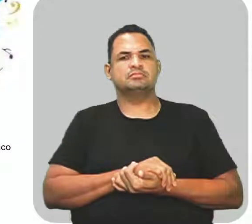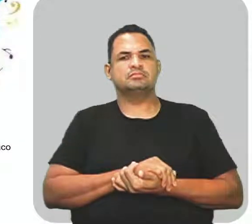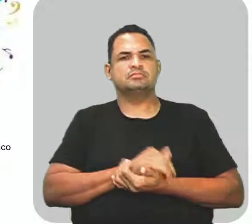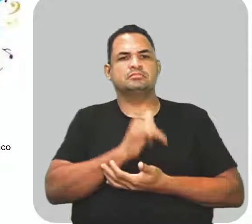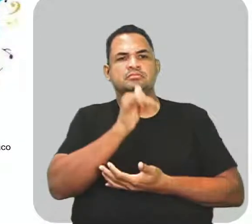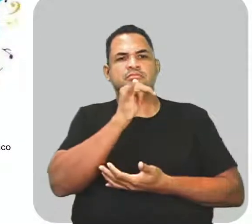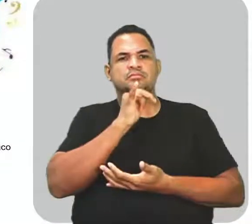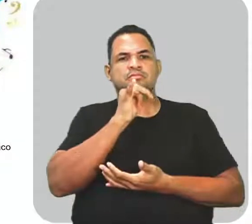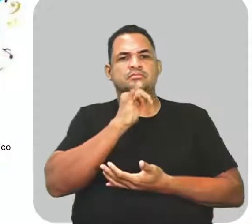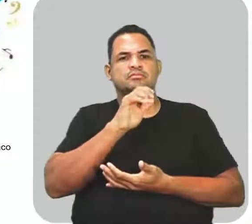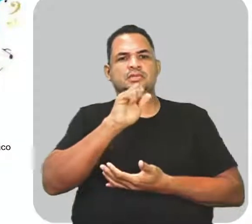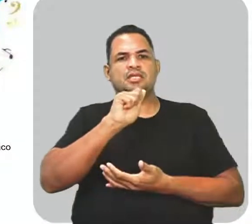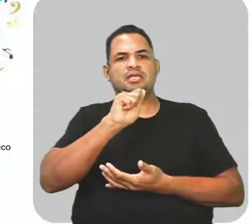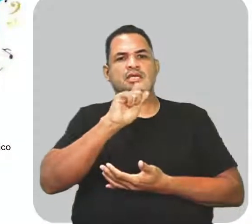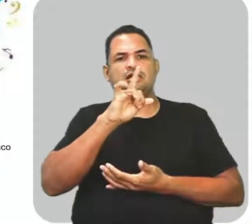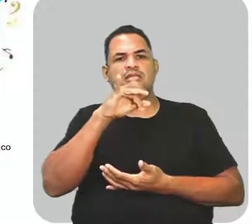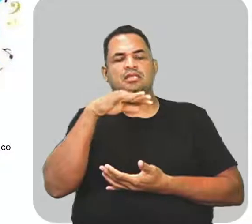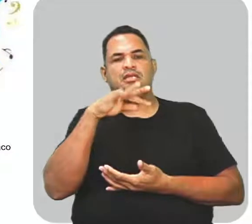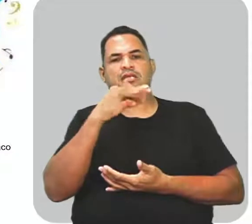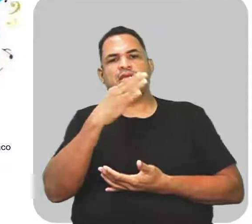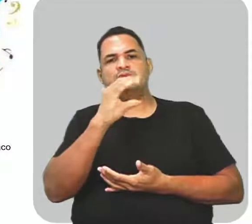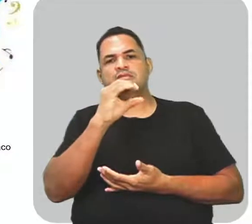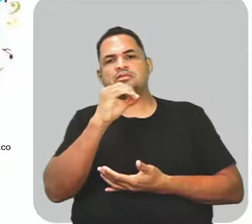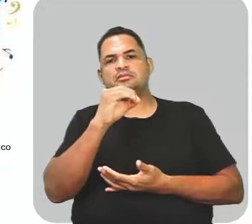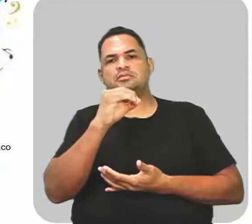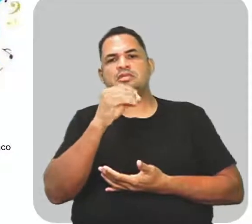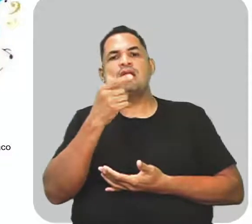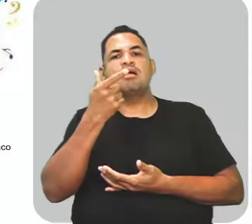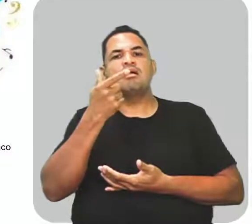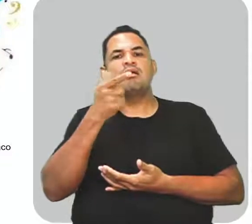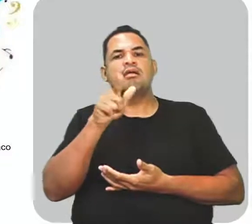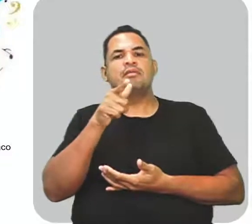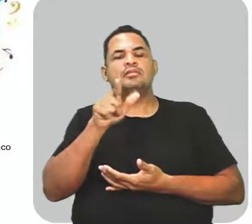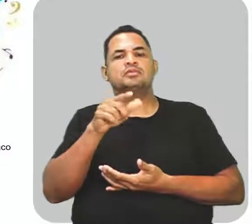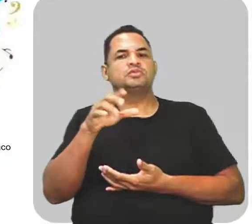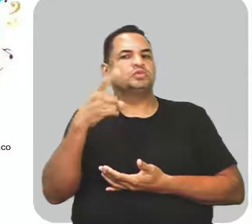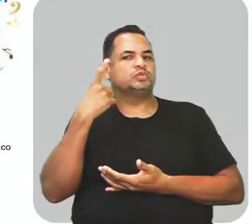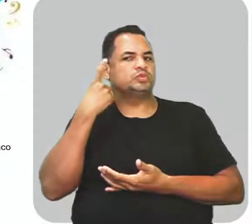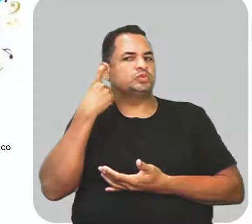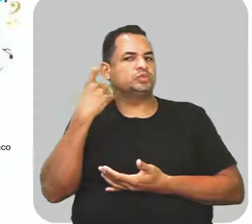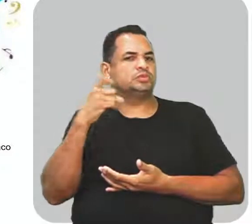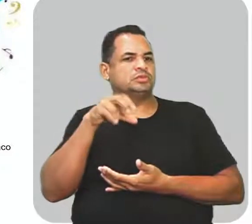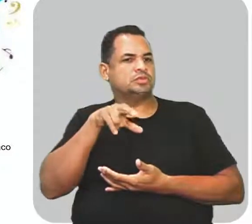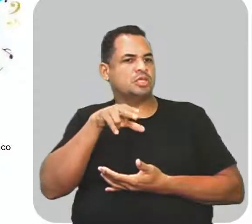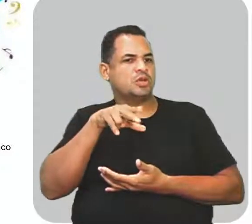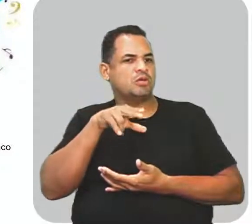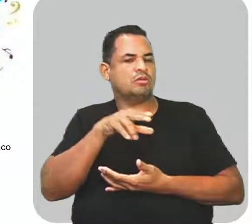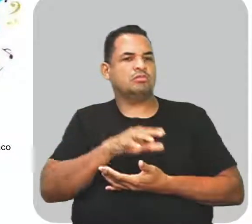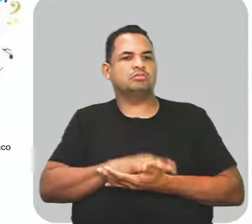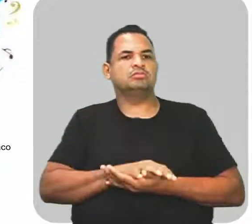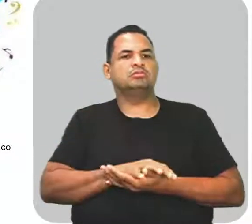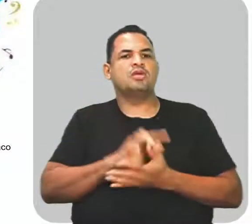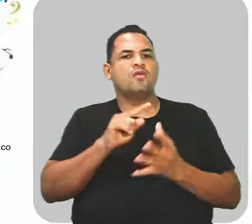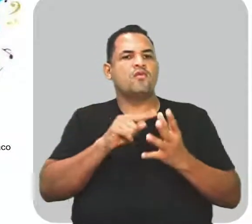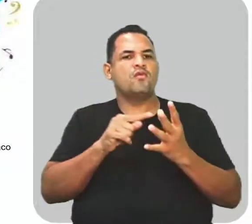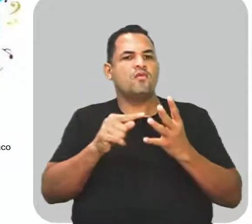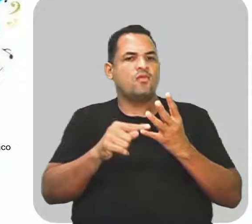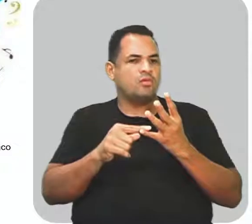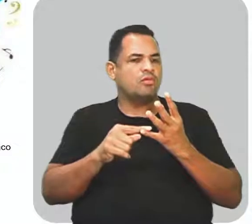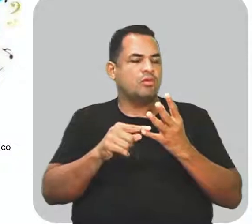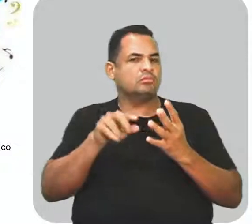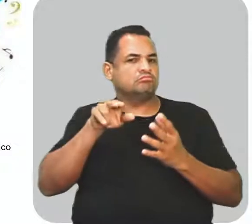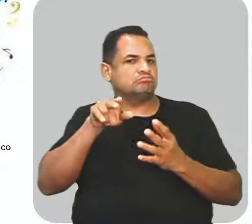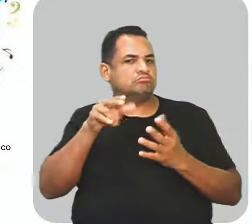Exemplos de aliteração, que é a repetição de sons semelhantes, vogais aí da